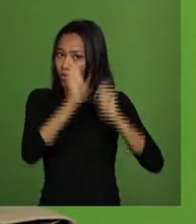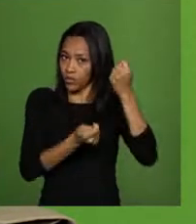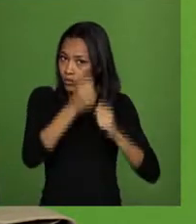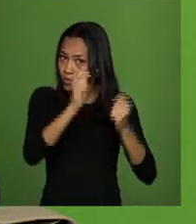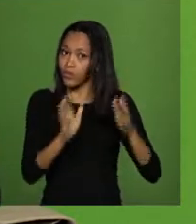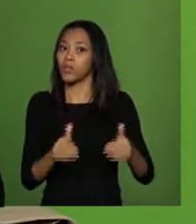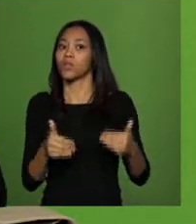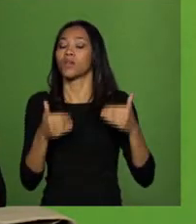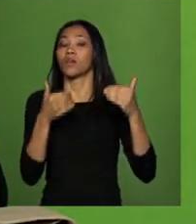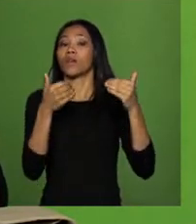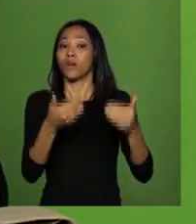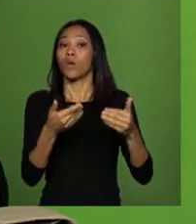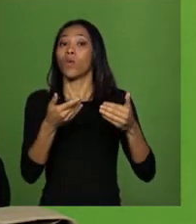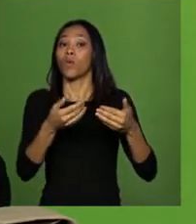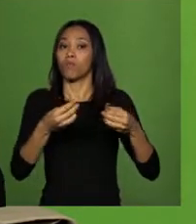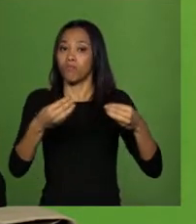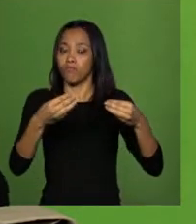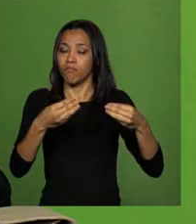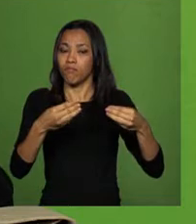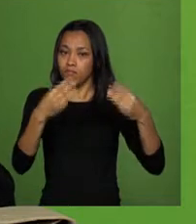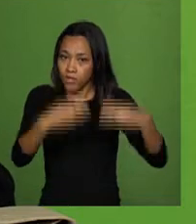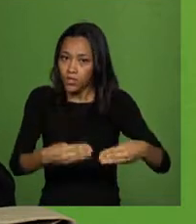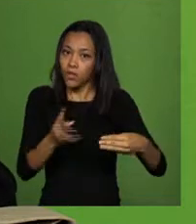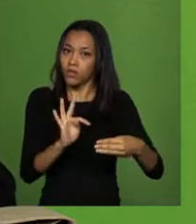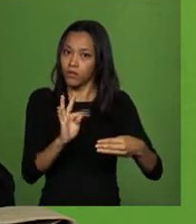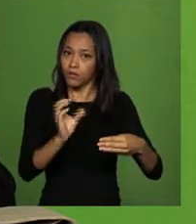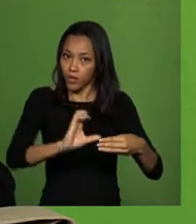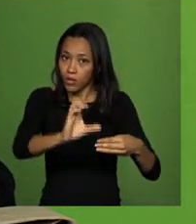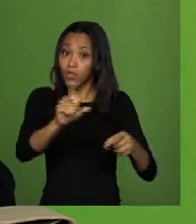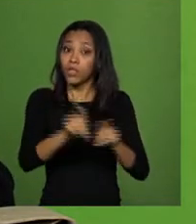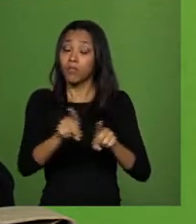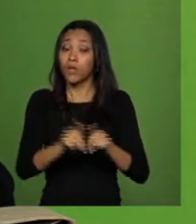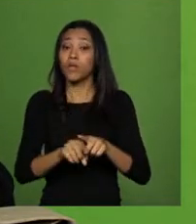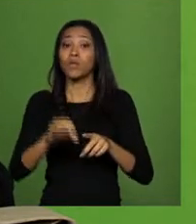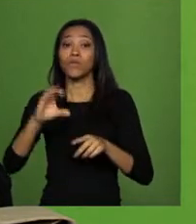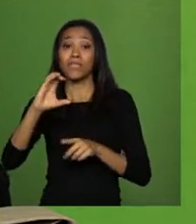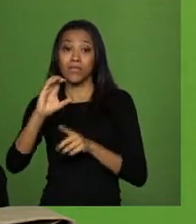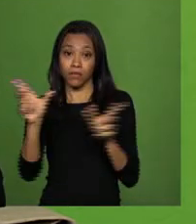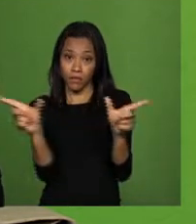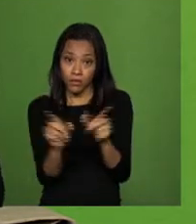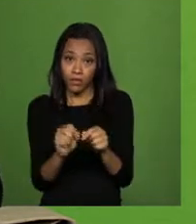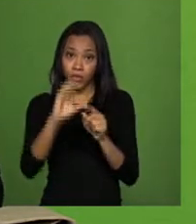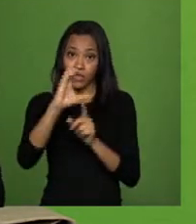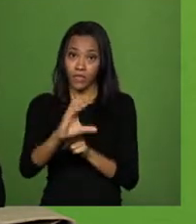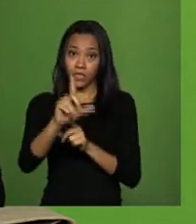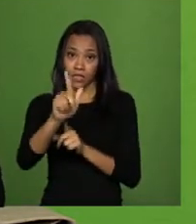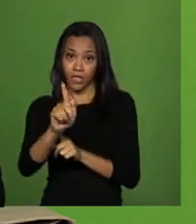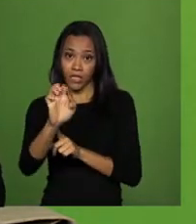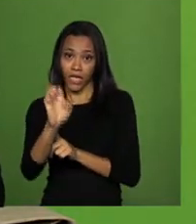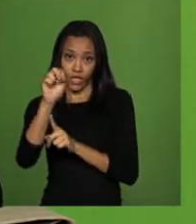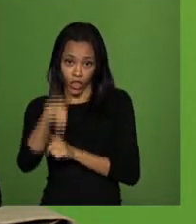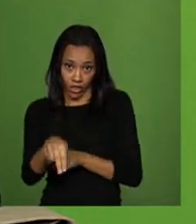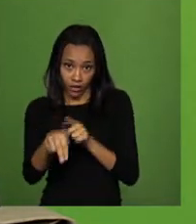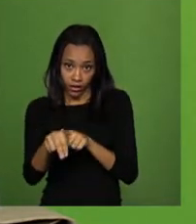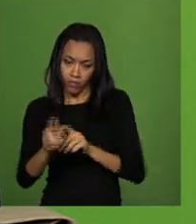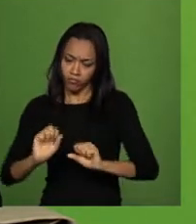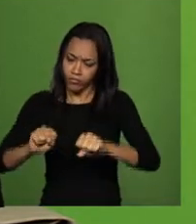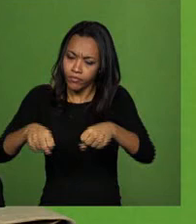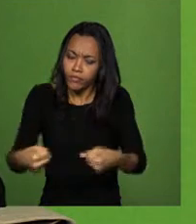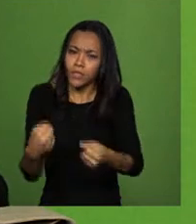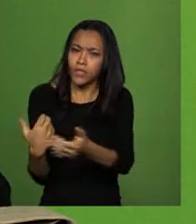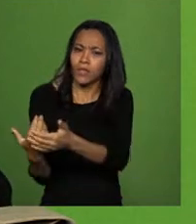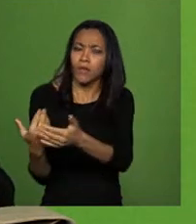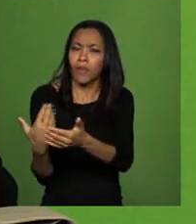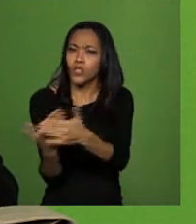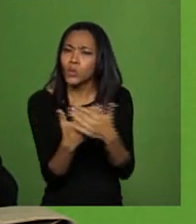patentes e conosco, no CEGEM. O CEGEM se debruçou sobre esse debate do novo marco legal. As empresas também